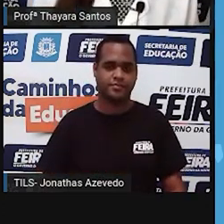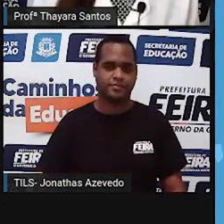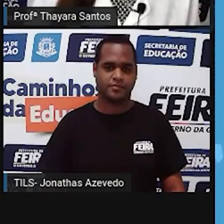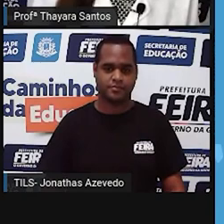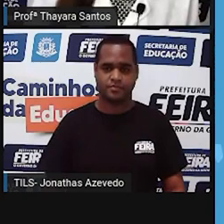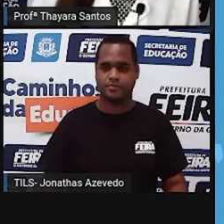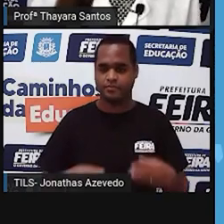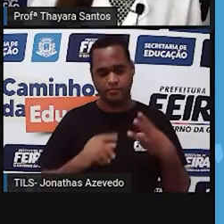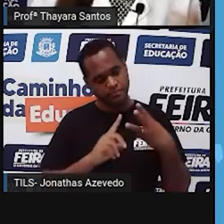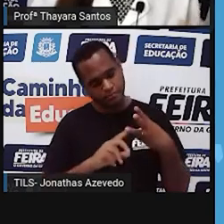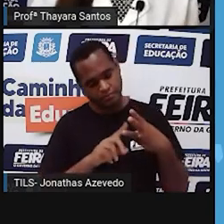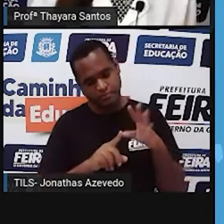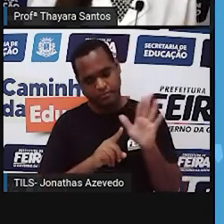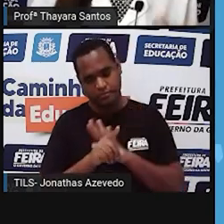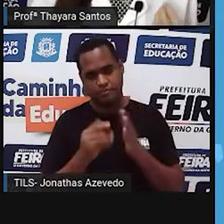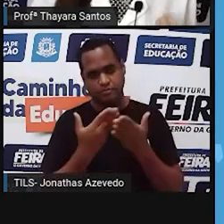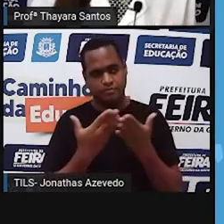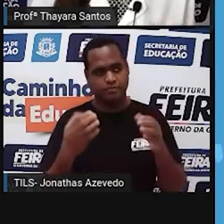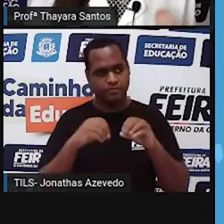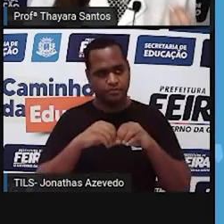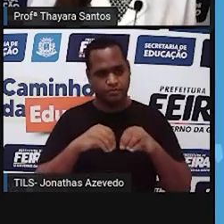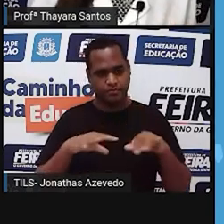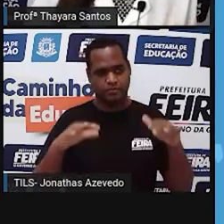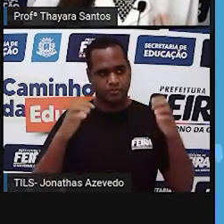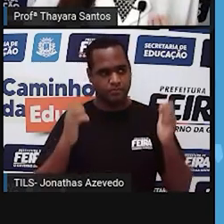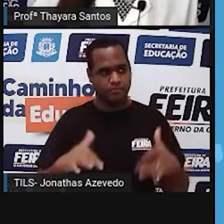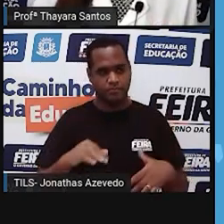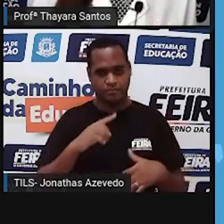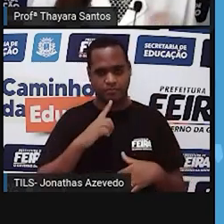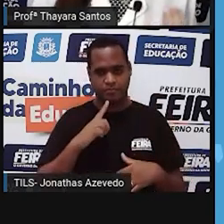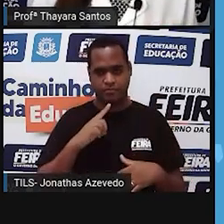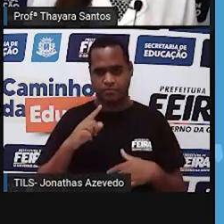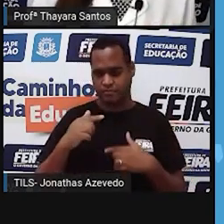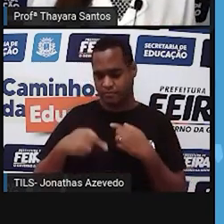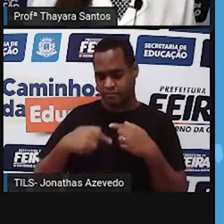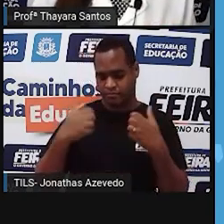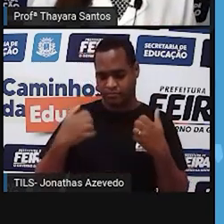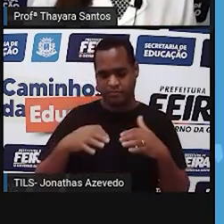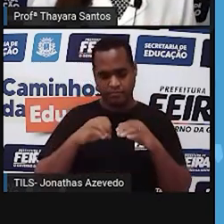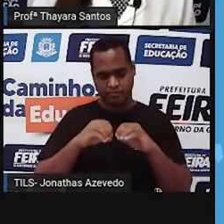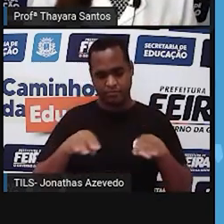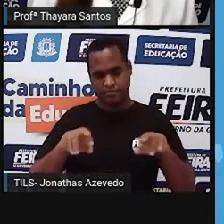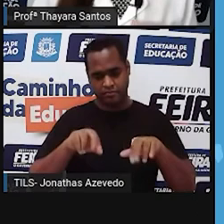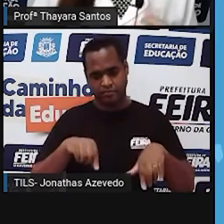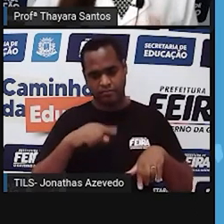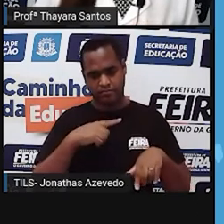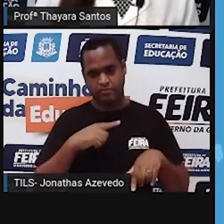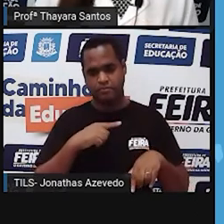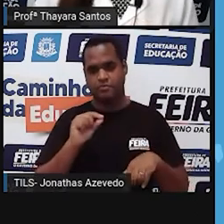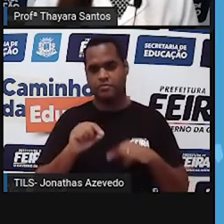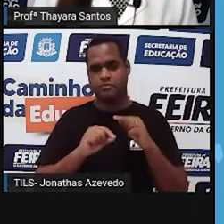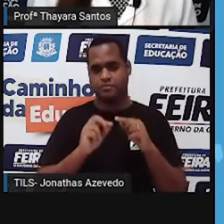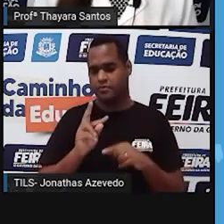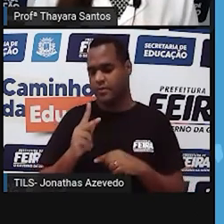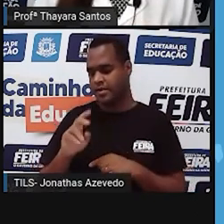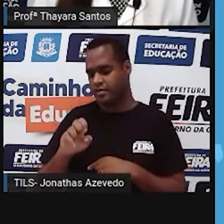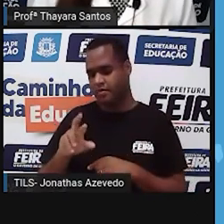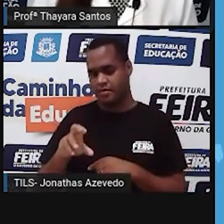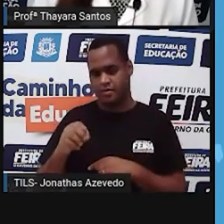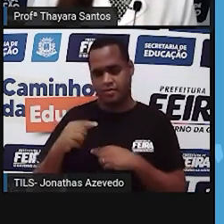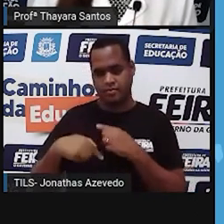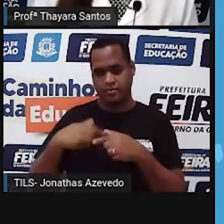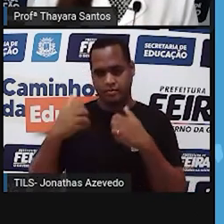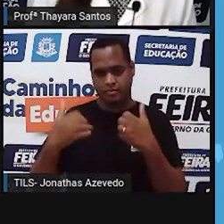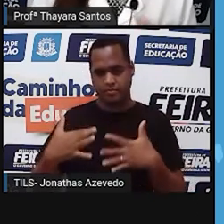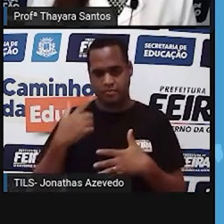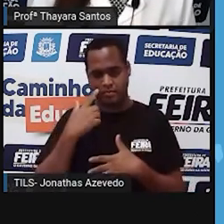Terceira pergunta. A transmissão das características genéticas ao longo das gerações, nós chamamos de hereditariedade, que é justamente o